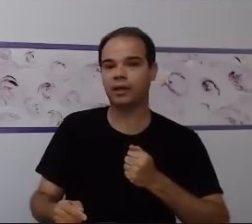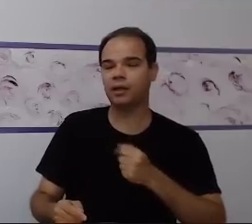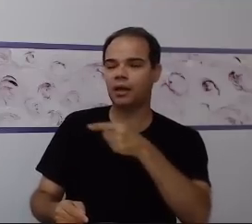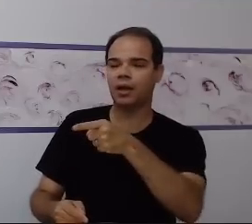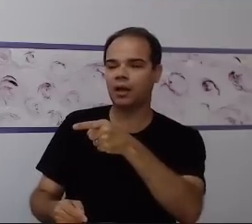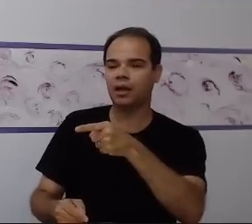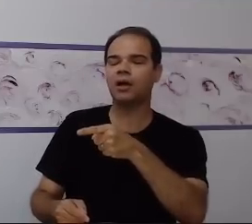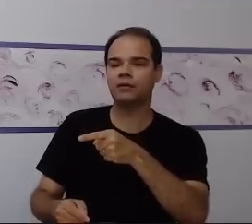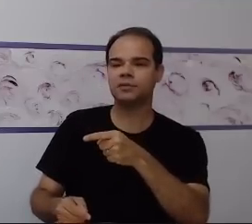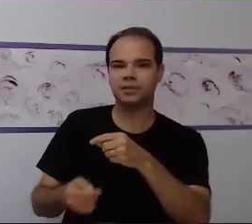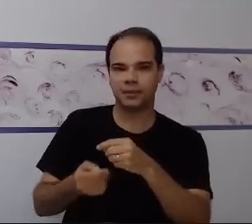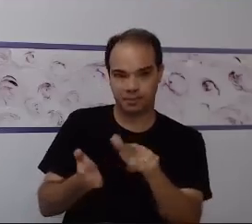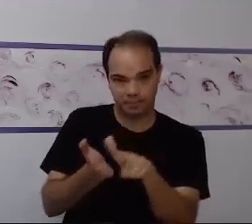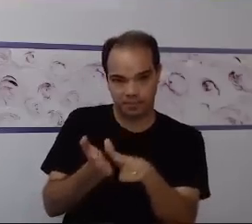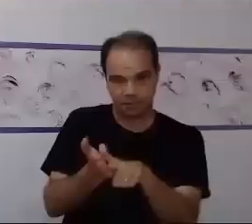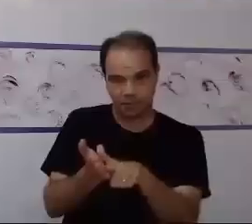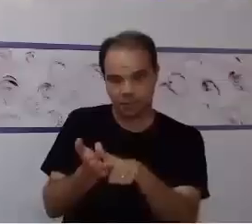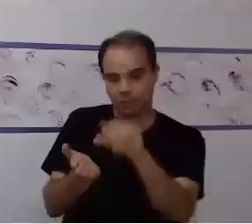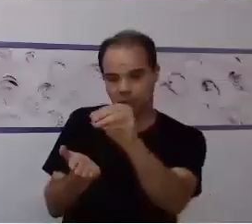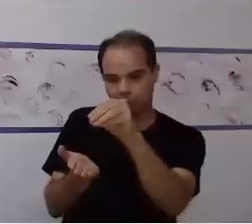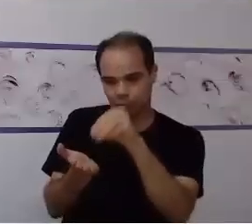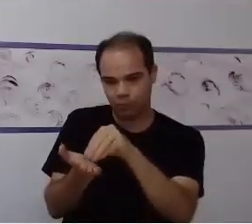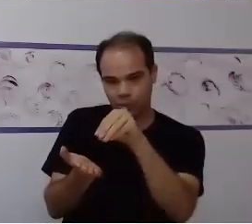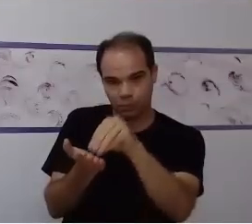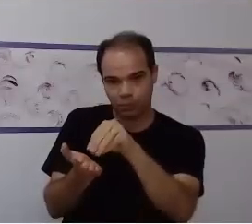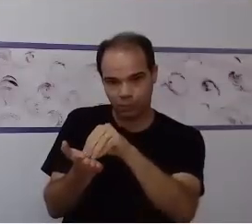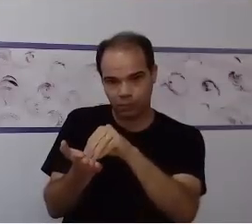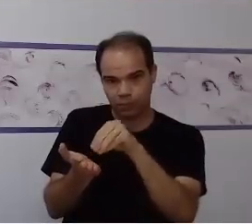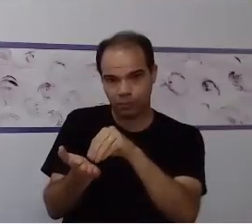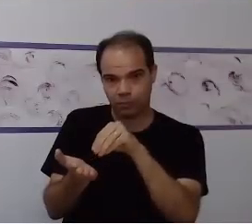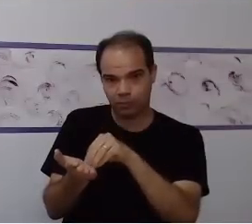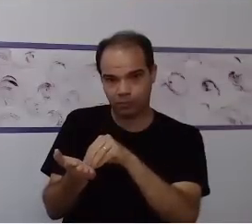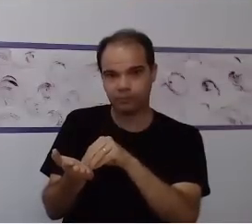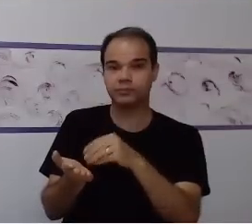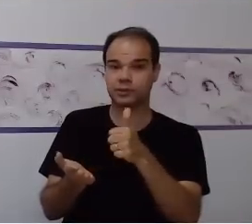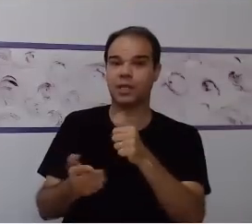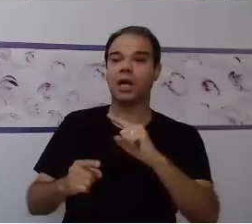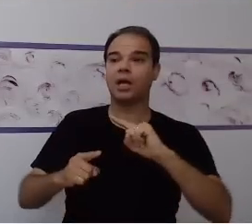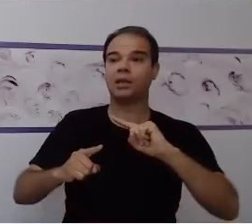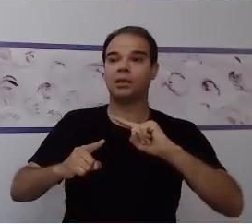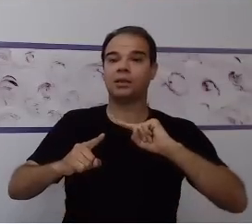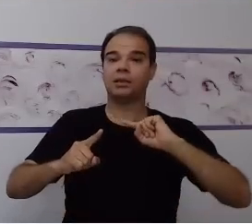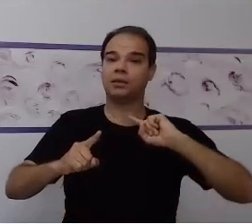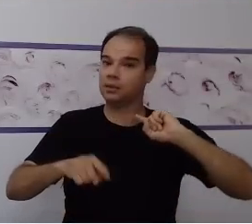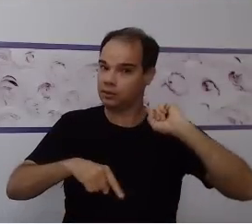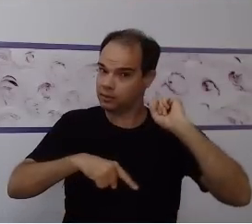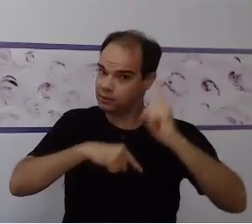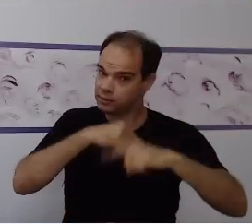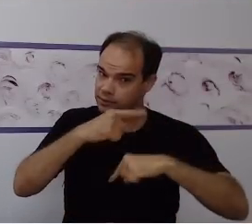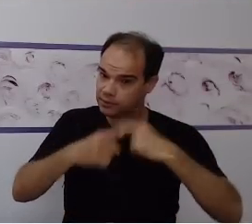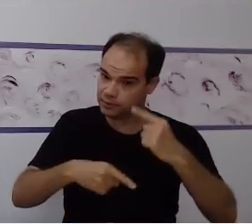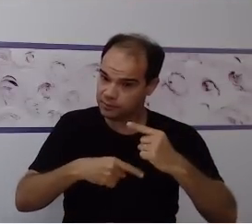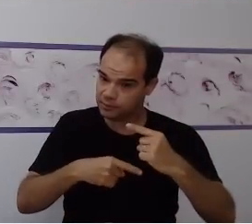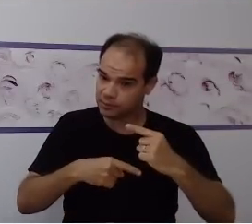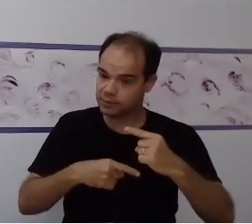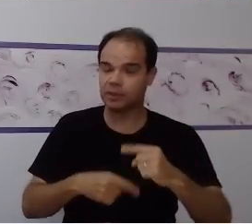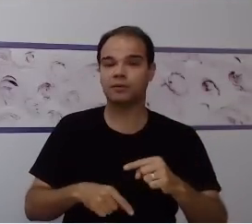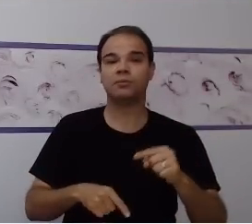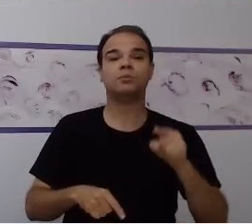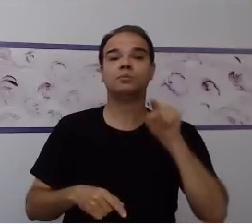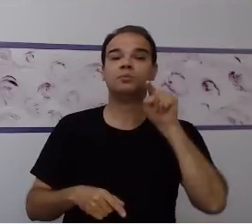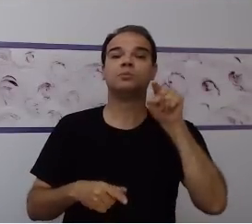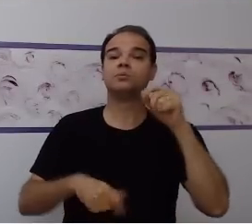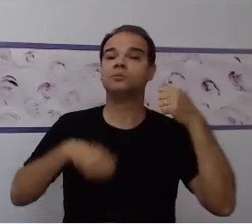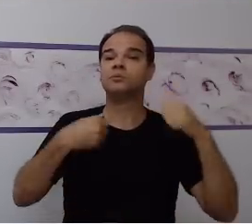o que ele tem de potencial, pra registrar o que você quer instalar e depois você quer, você tem que fornecer pra